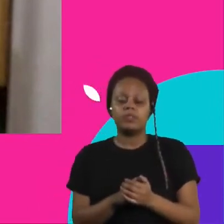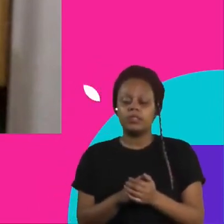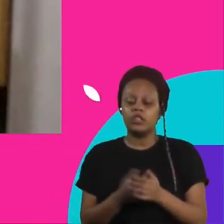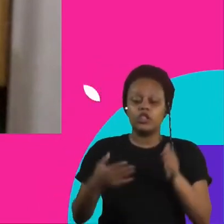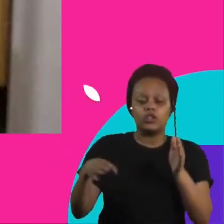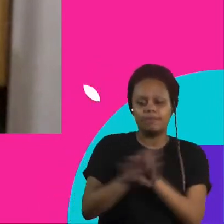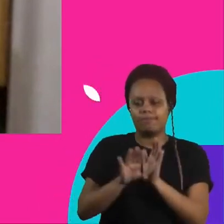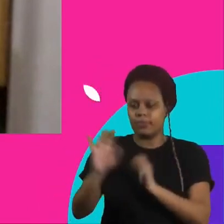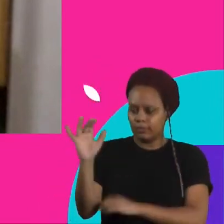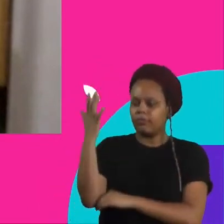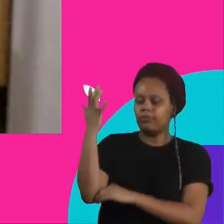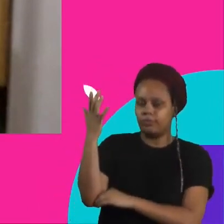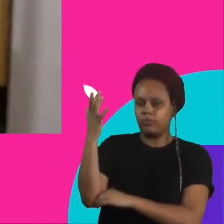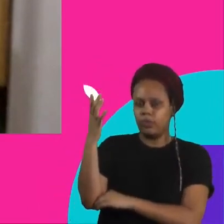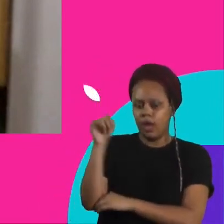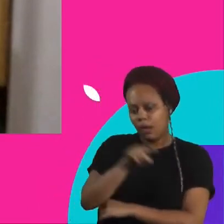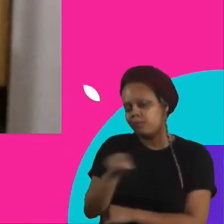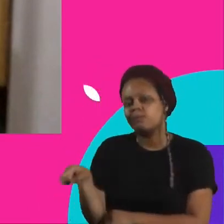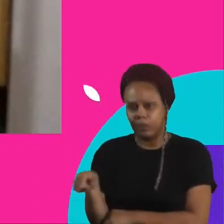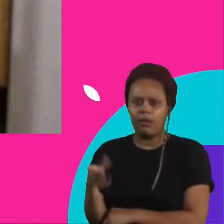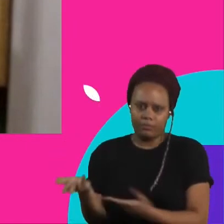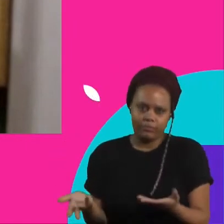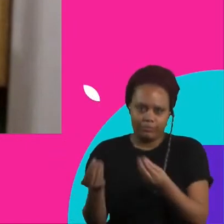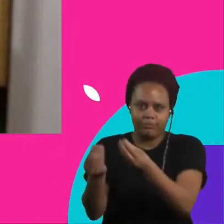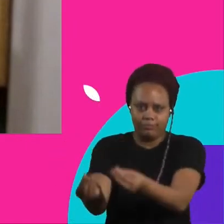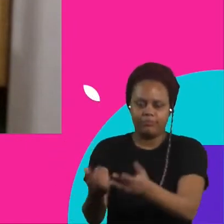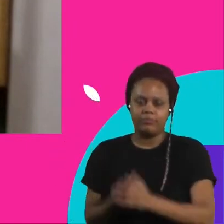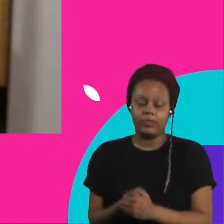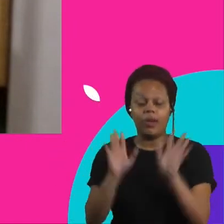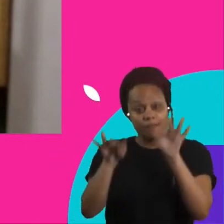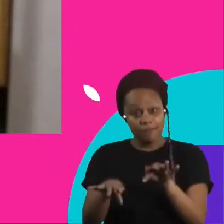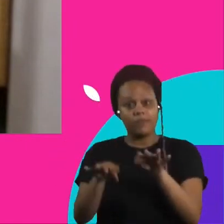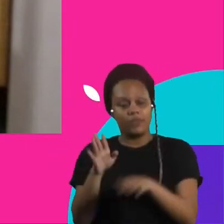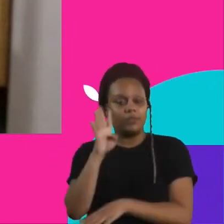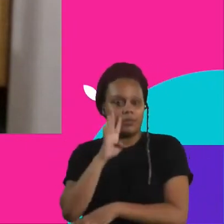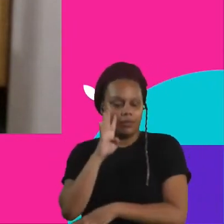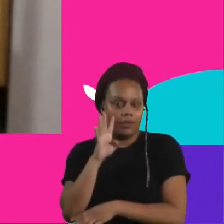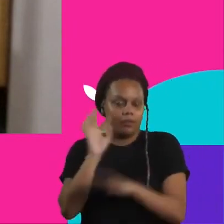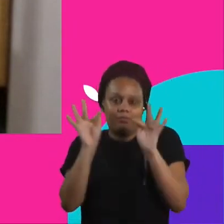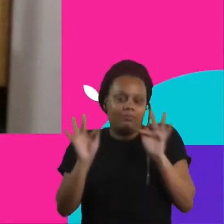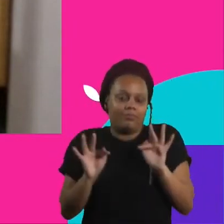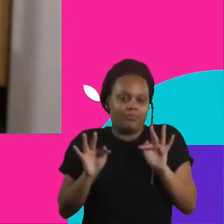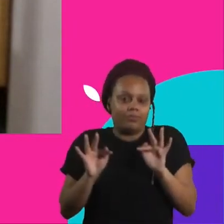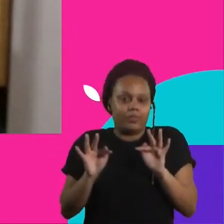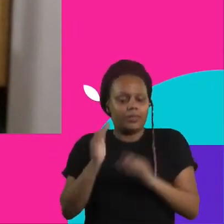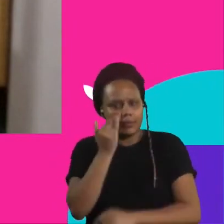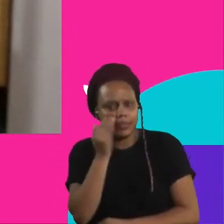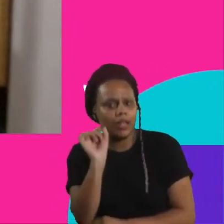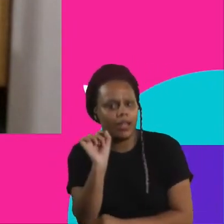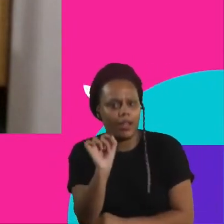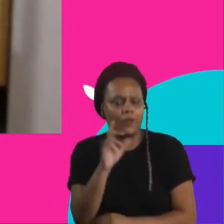elas, né? E é sempre muito bonito ouvir no final dessas histórias, no final desses processos,